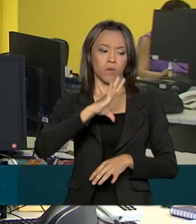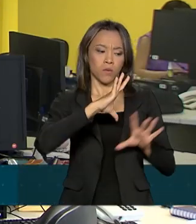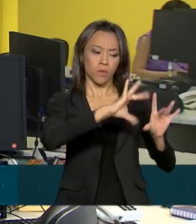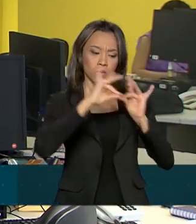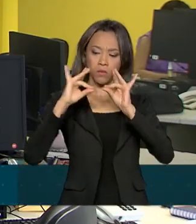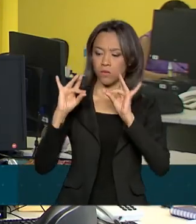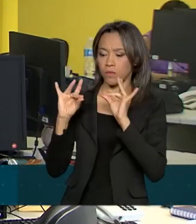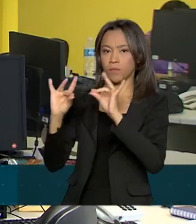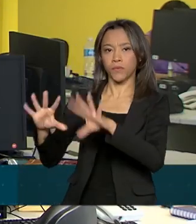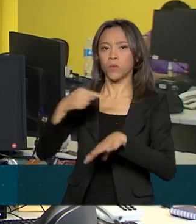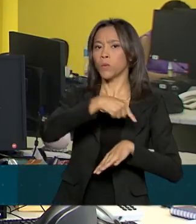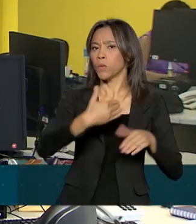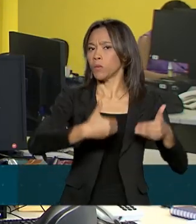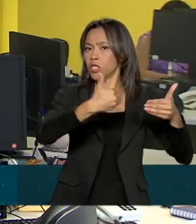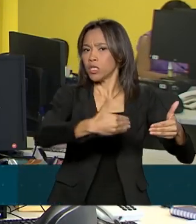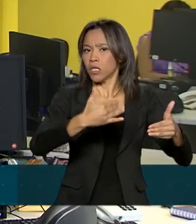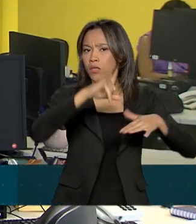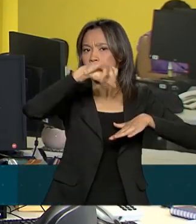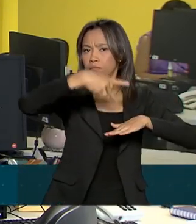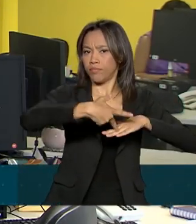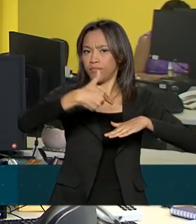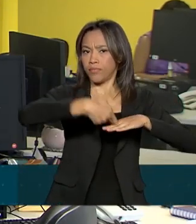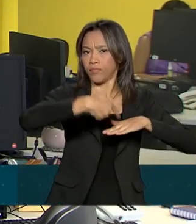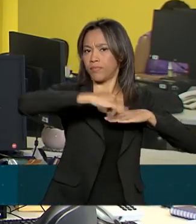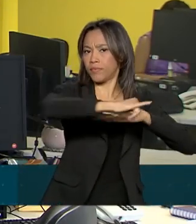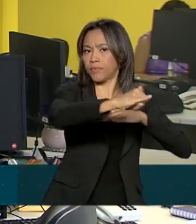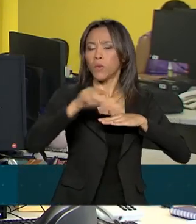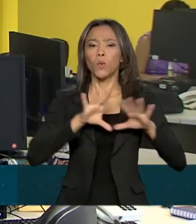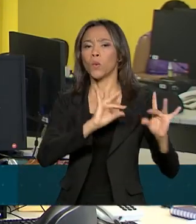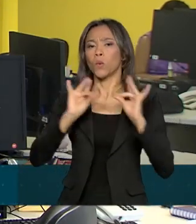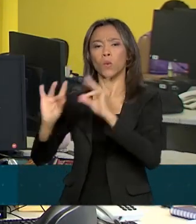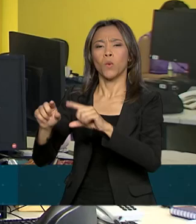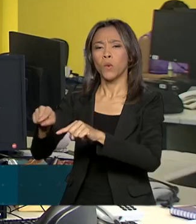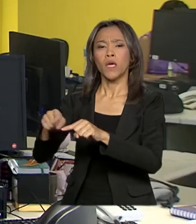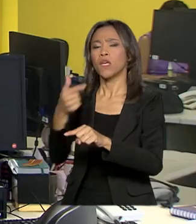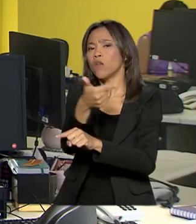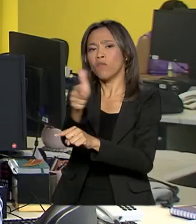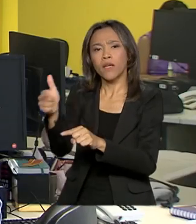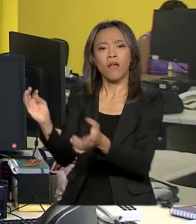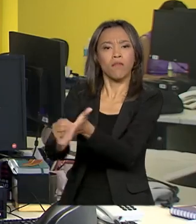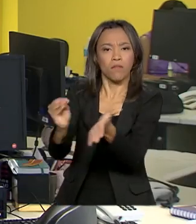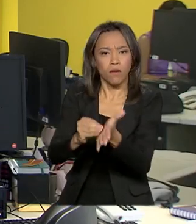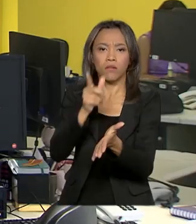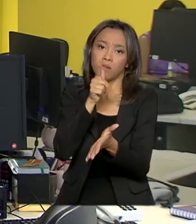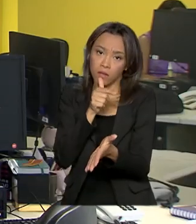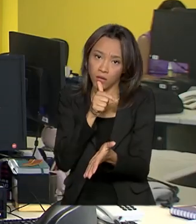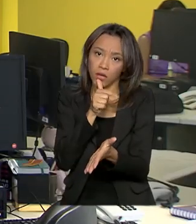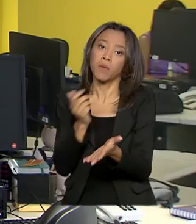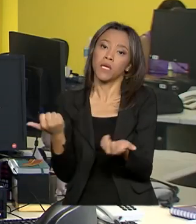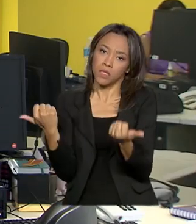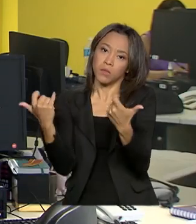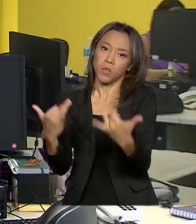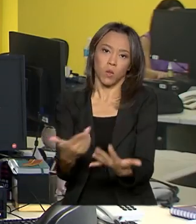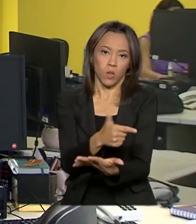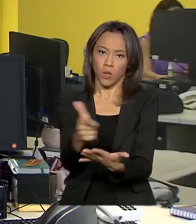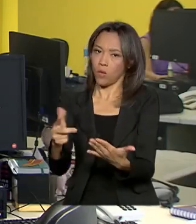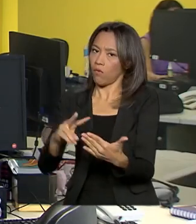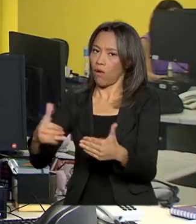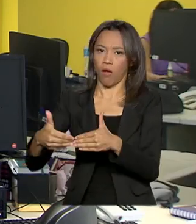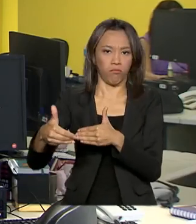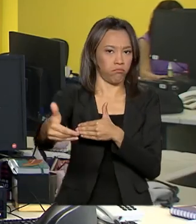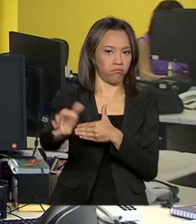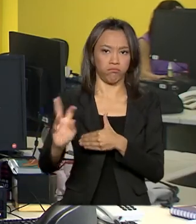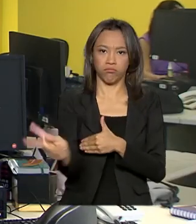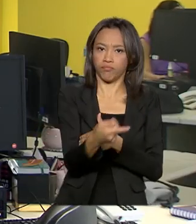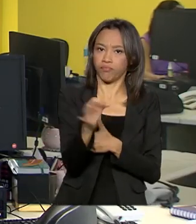de Minas e Energia sobre a possibilidade de racionamento de energia elétrica. Bolsonaro afastou a hipótese. O presidente disse